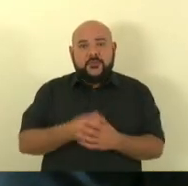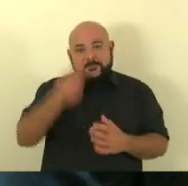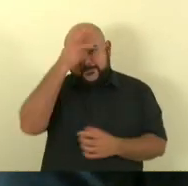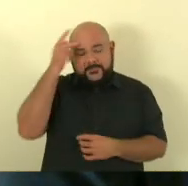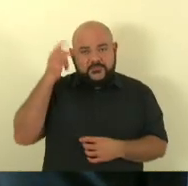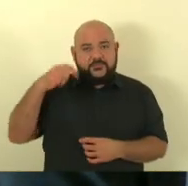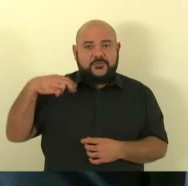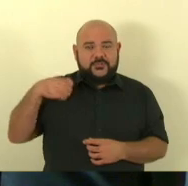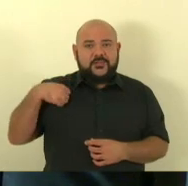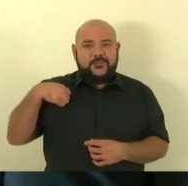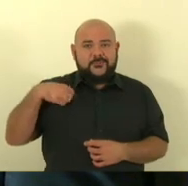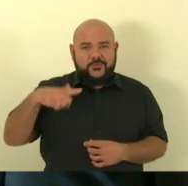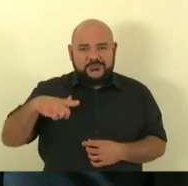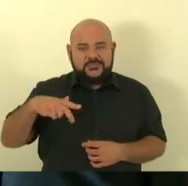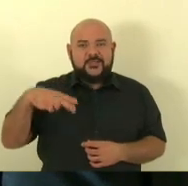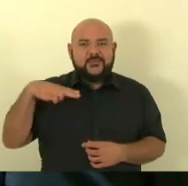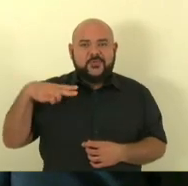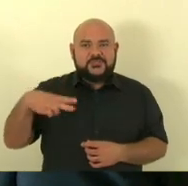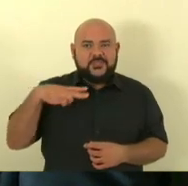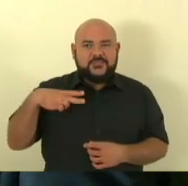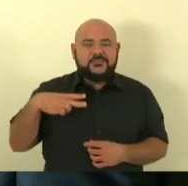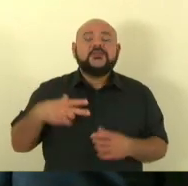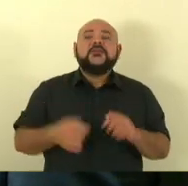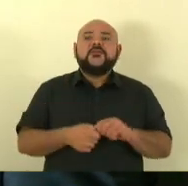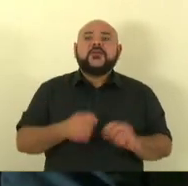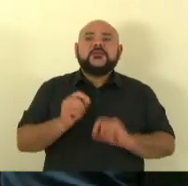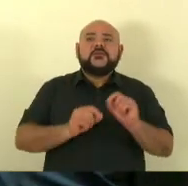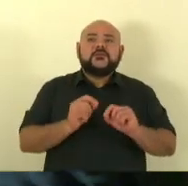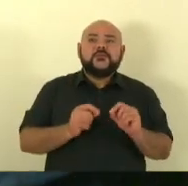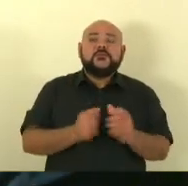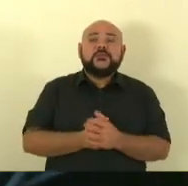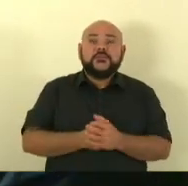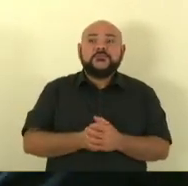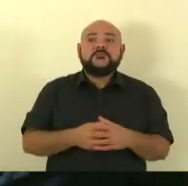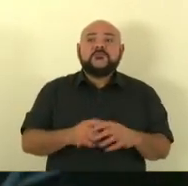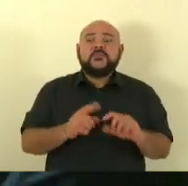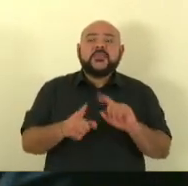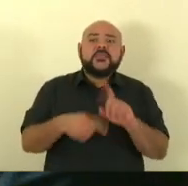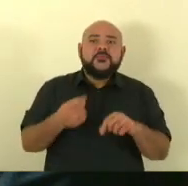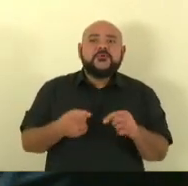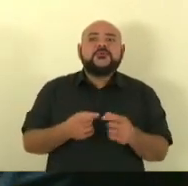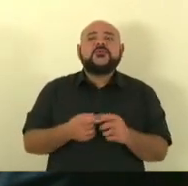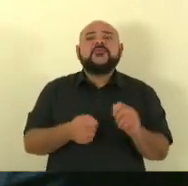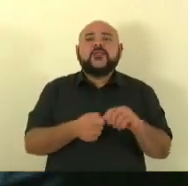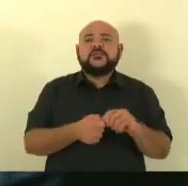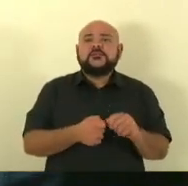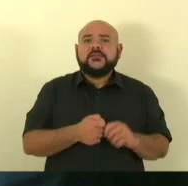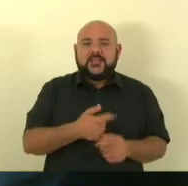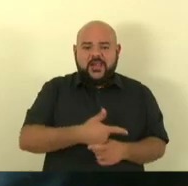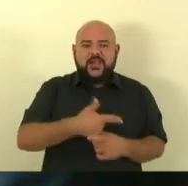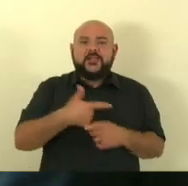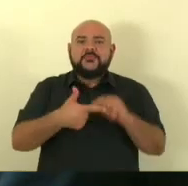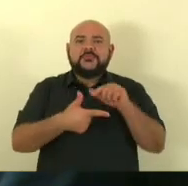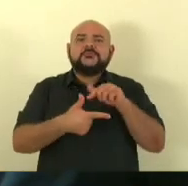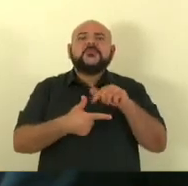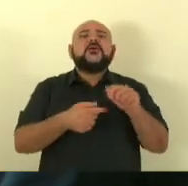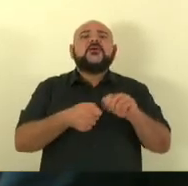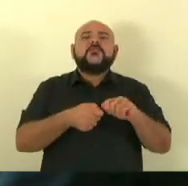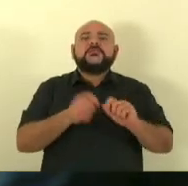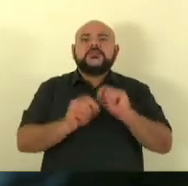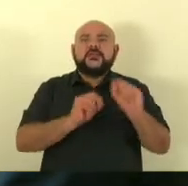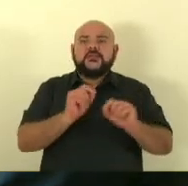aposenta, ele faz a opção, no ato da sua aposentadoria, de acautelar a arma que ele usou durante o serviço